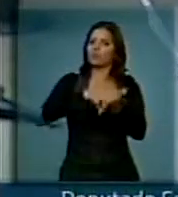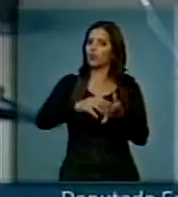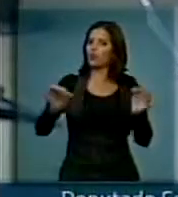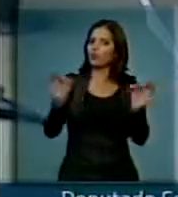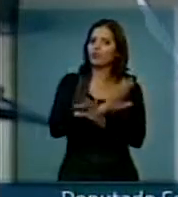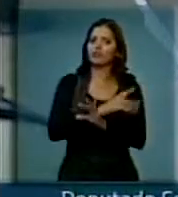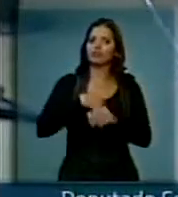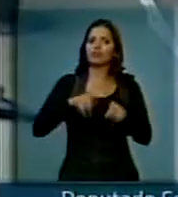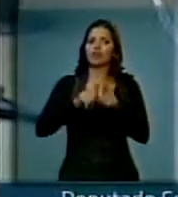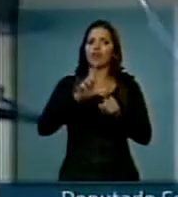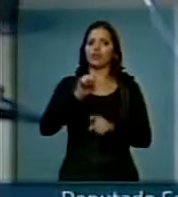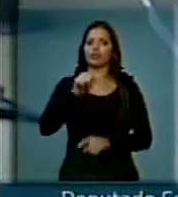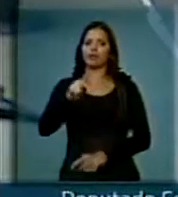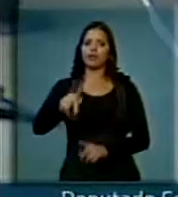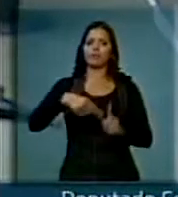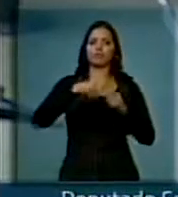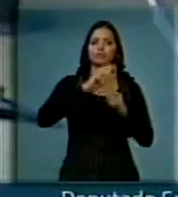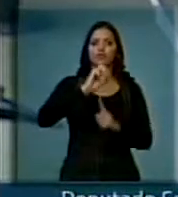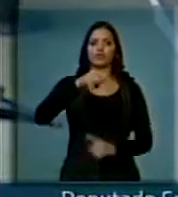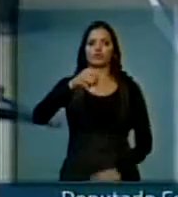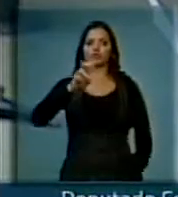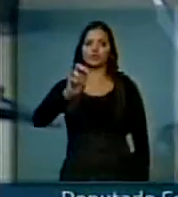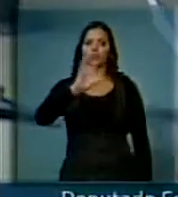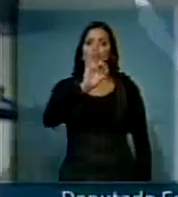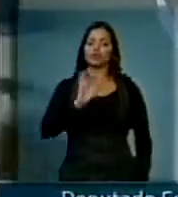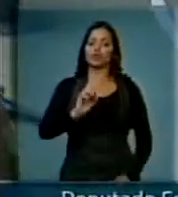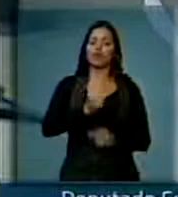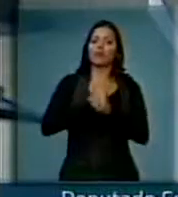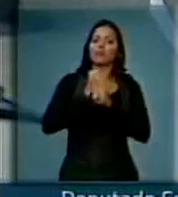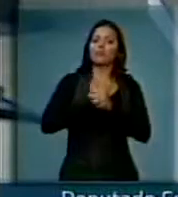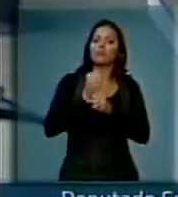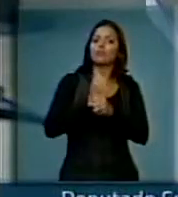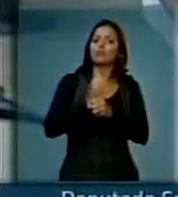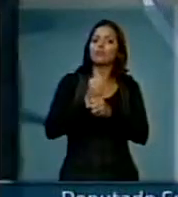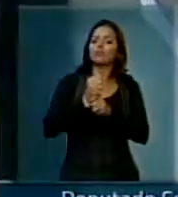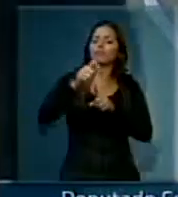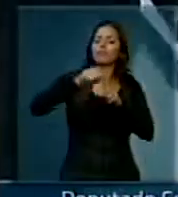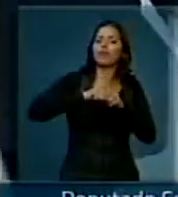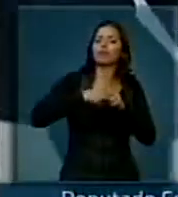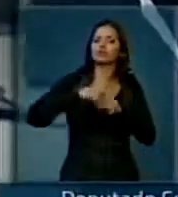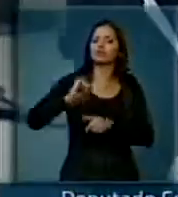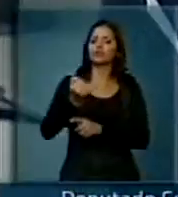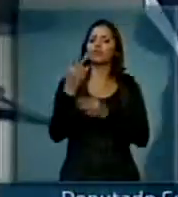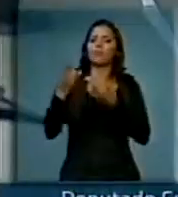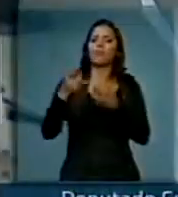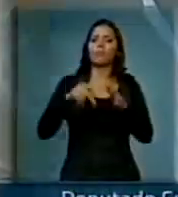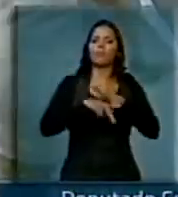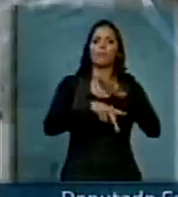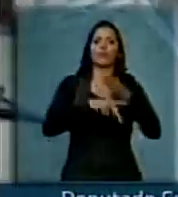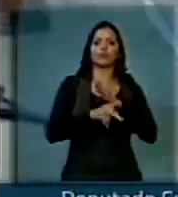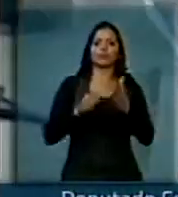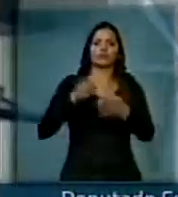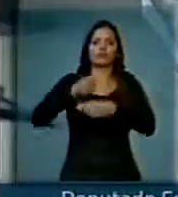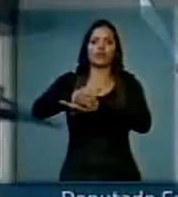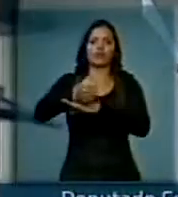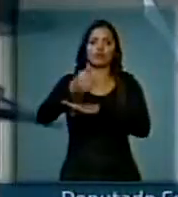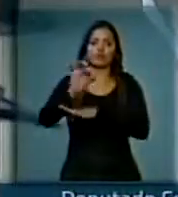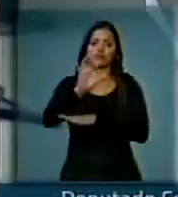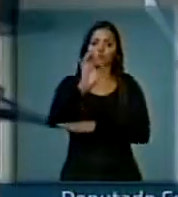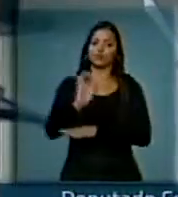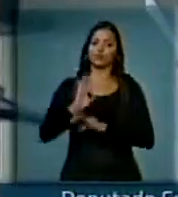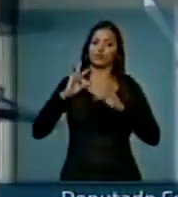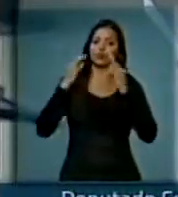partir de IRP mais 0,5% ao mês, juros de poupança e entrada de 10% do valor total da dívida,